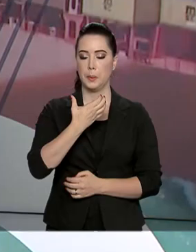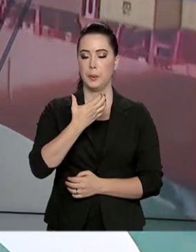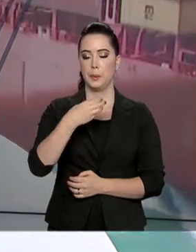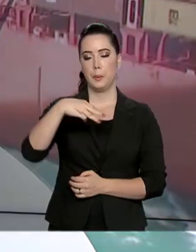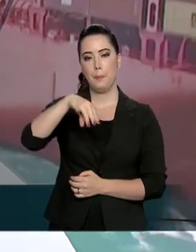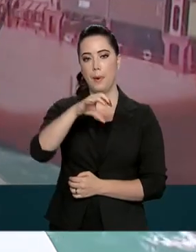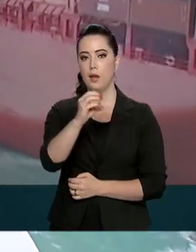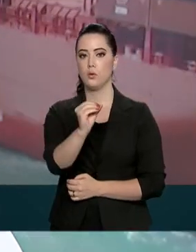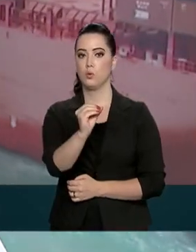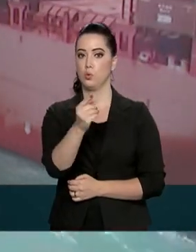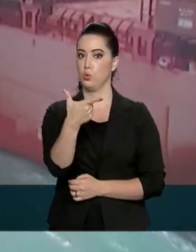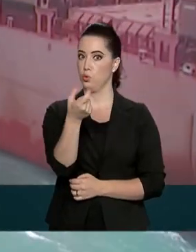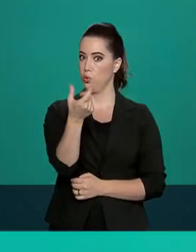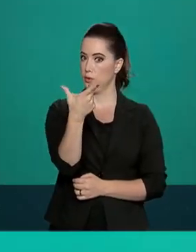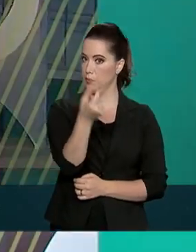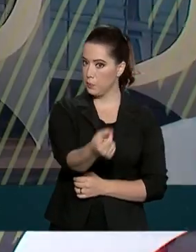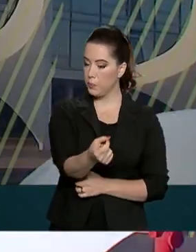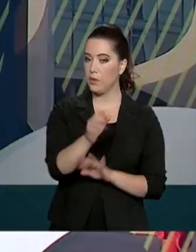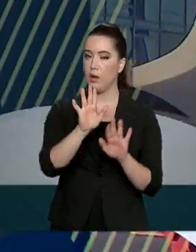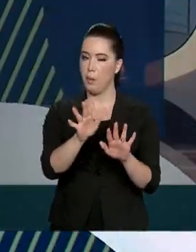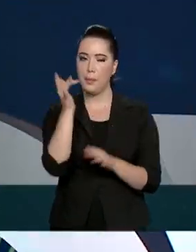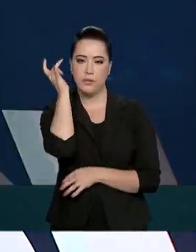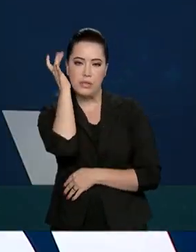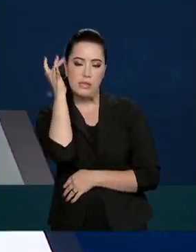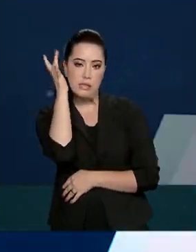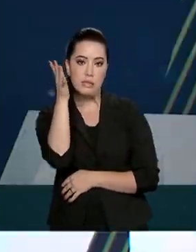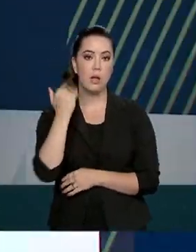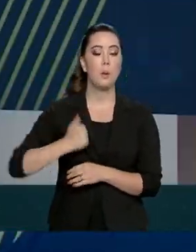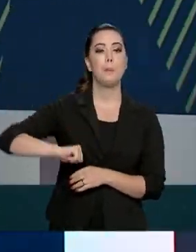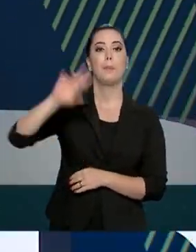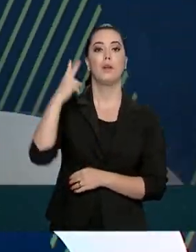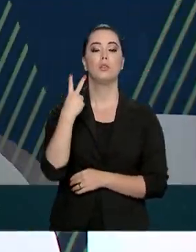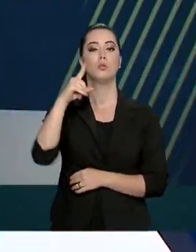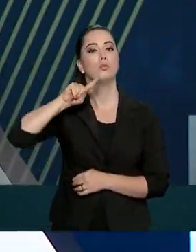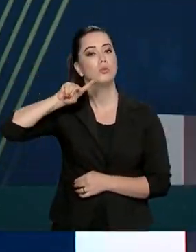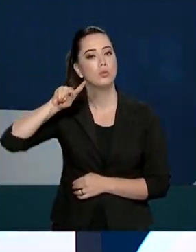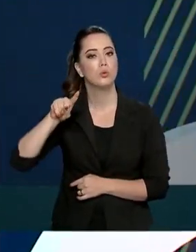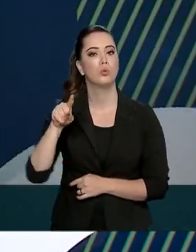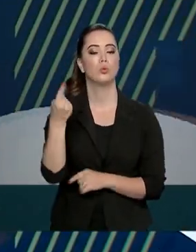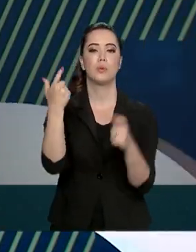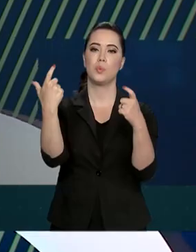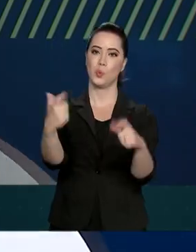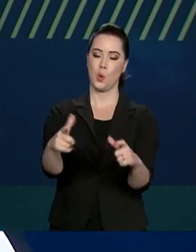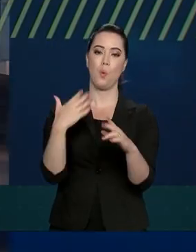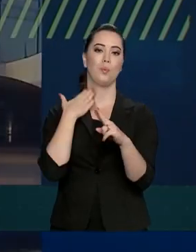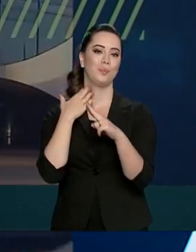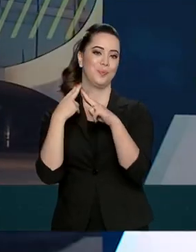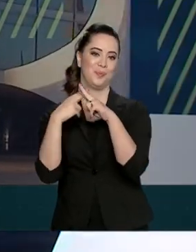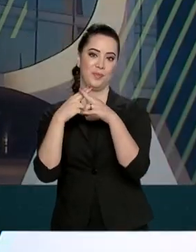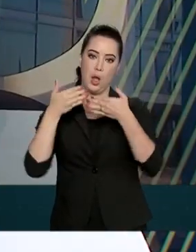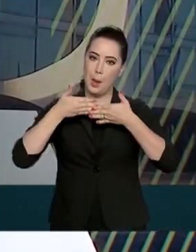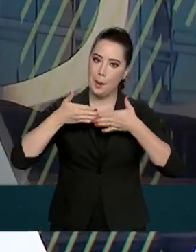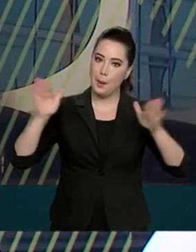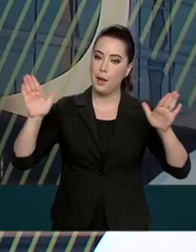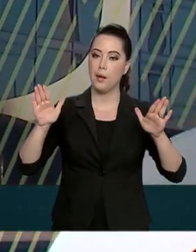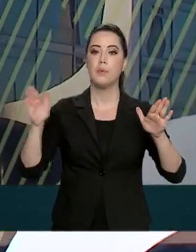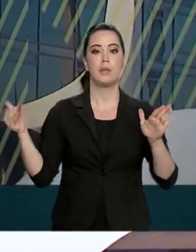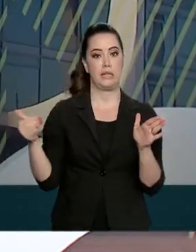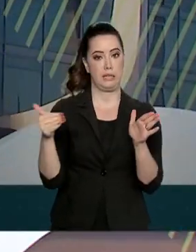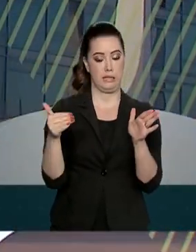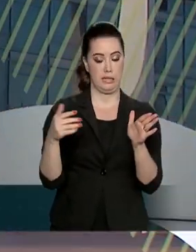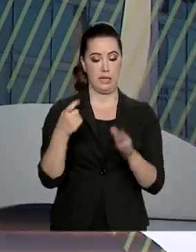de 2020. E para facilitar o atendimento, mais de 2.300 agências da Caixa abrem com horário